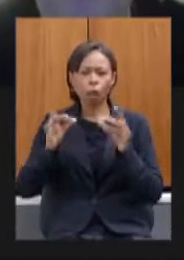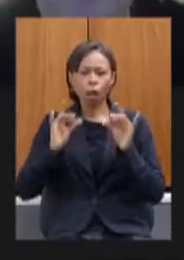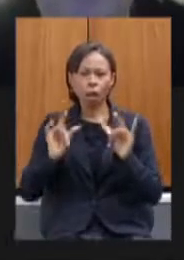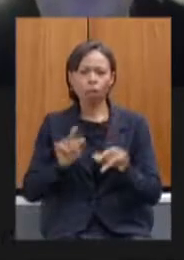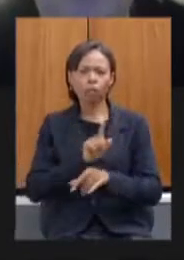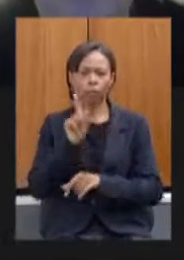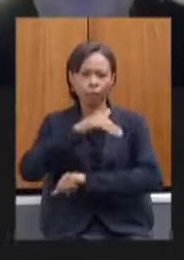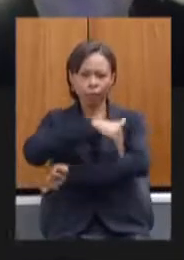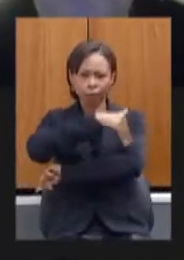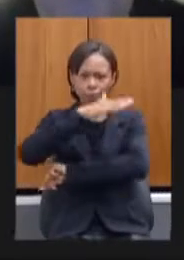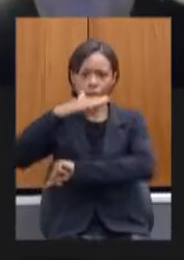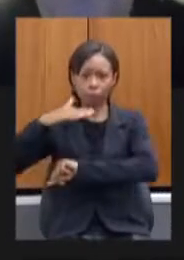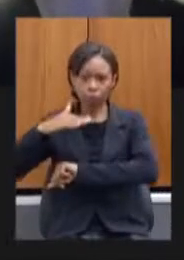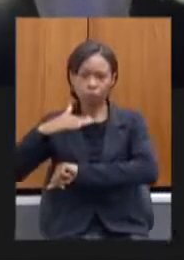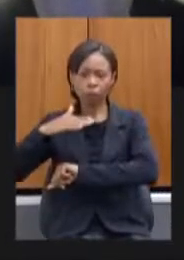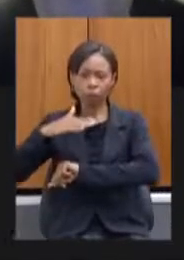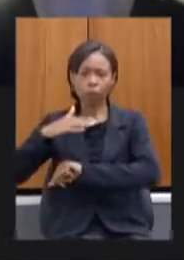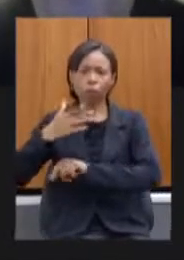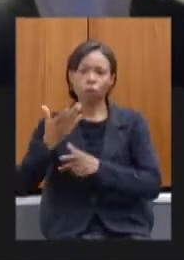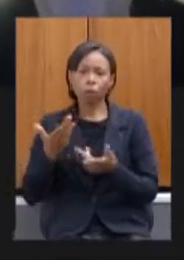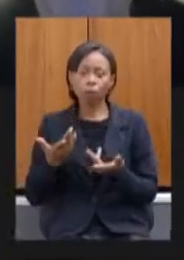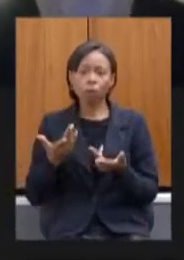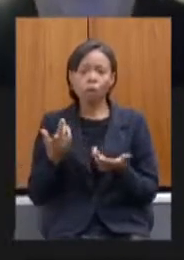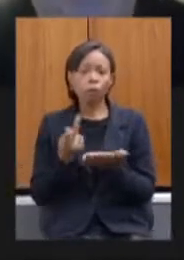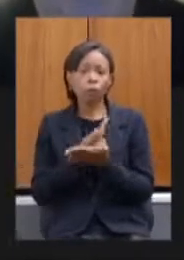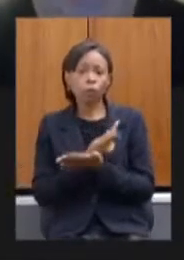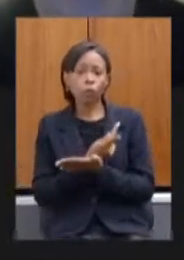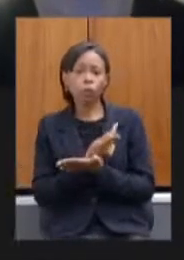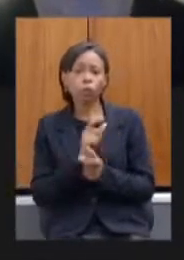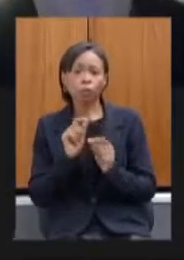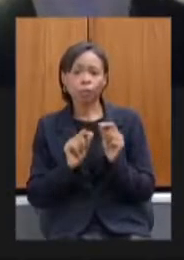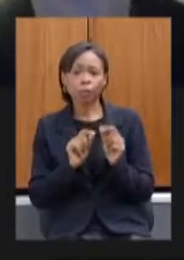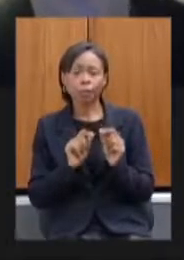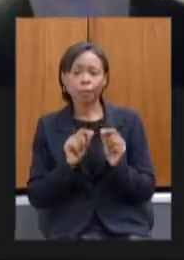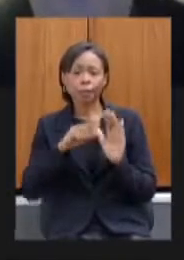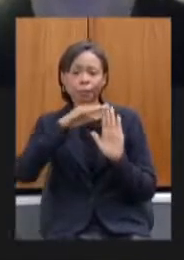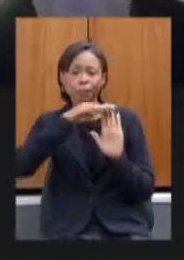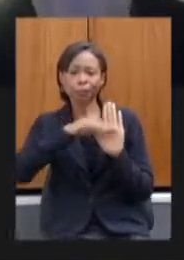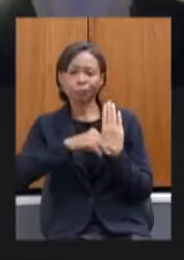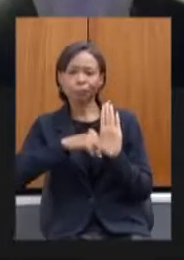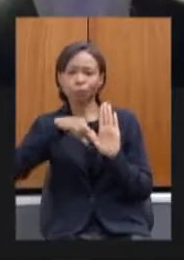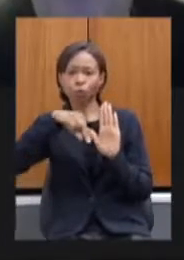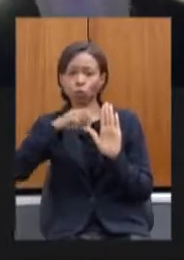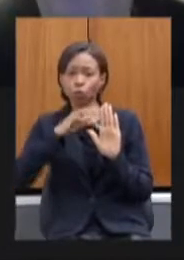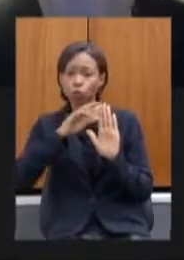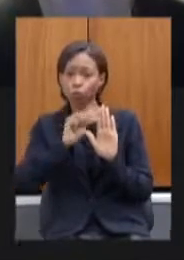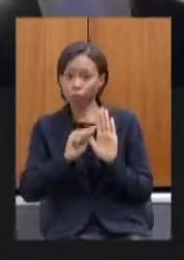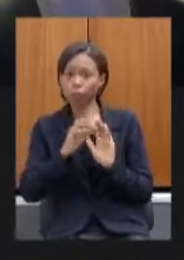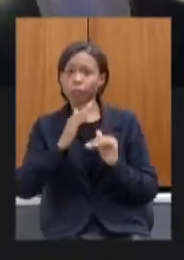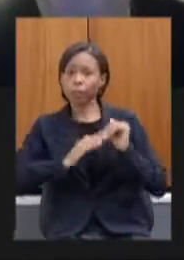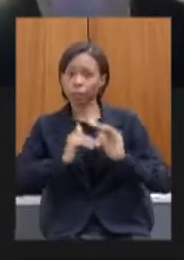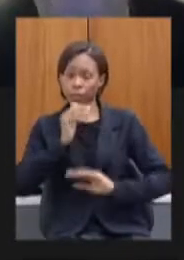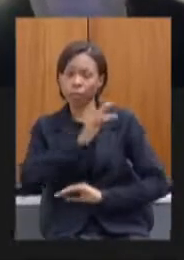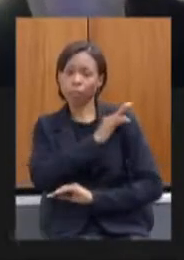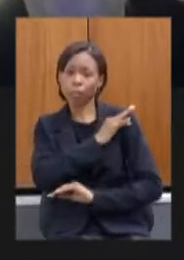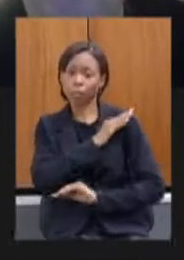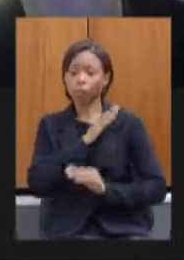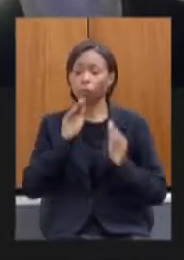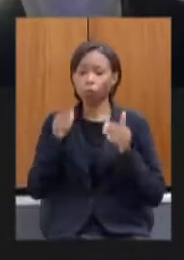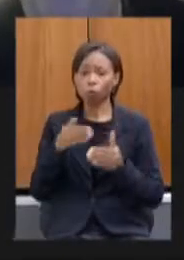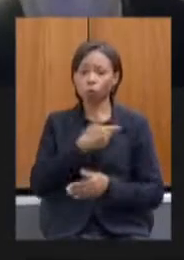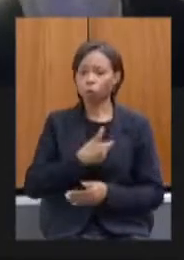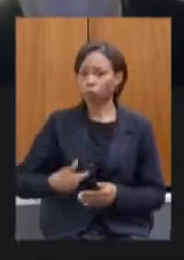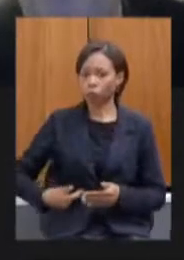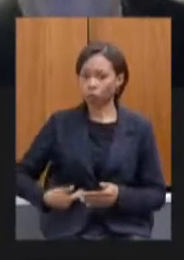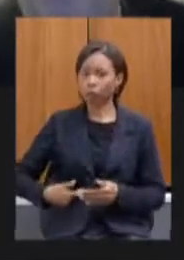que resultou na elaboração de nota técnica para o governo e que serve de subsídio para que o